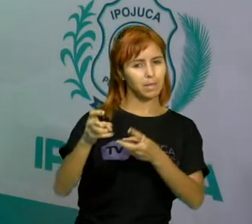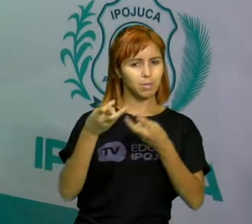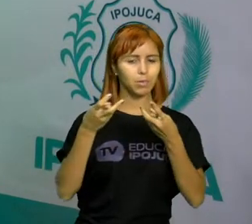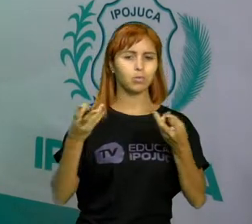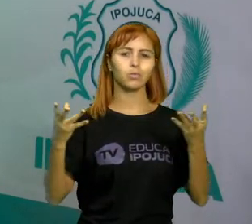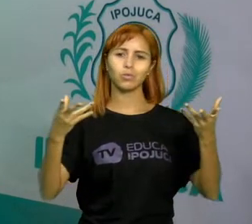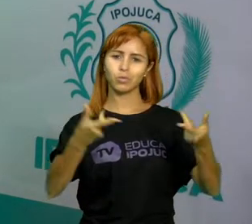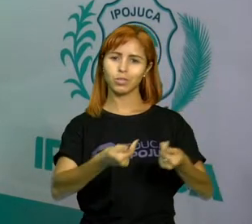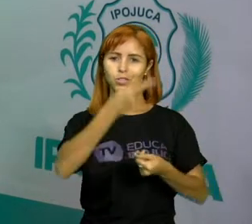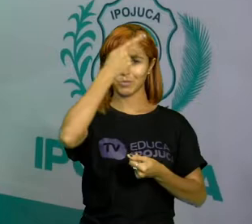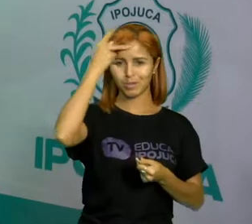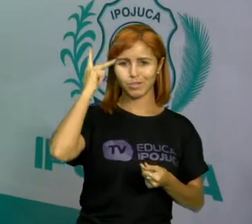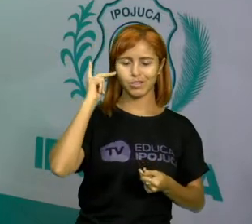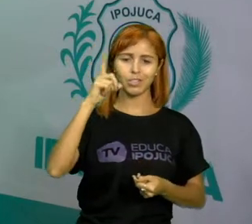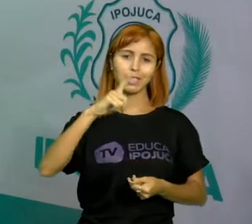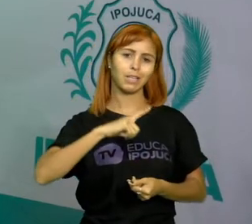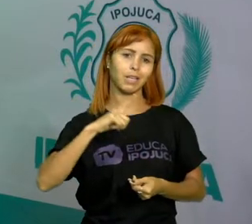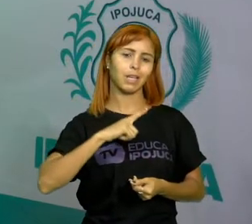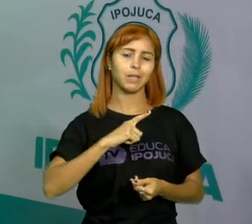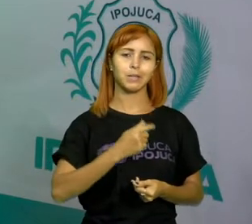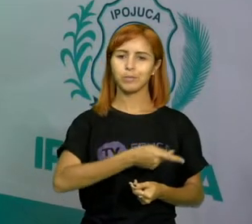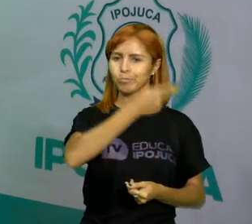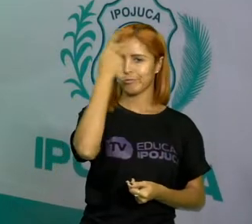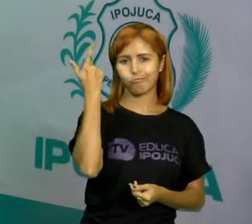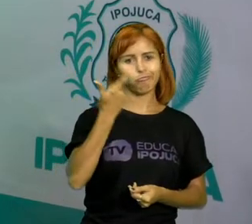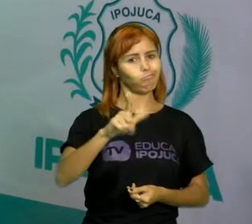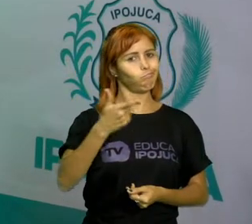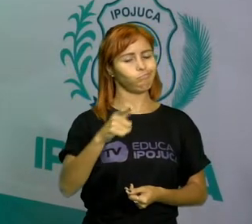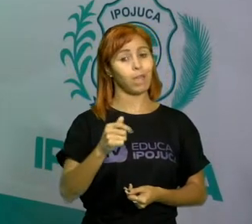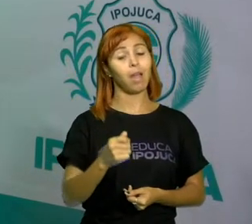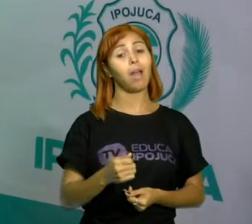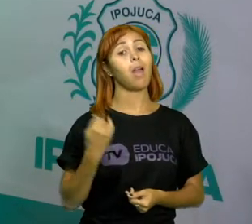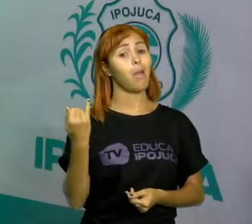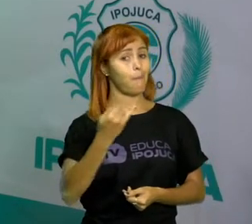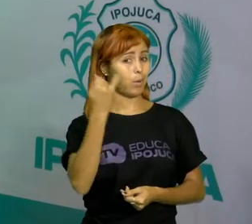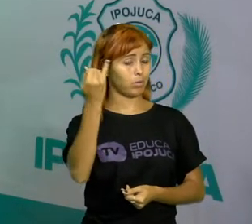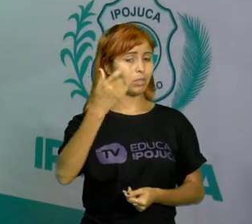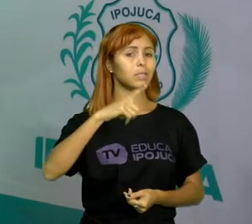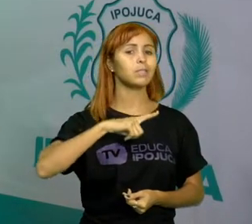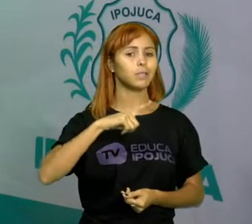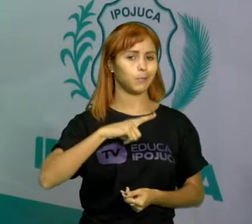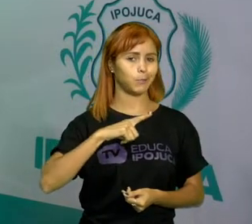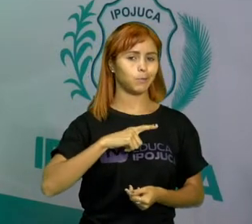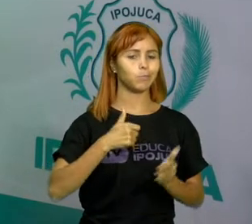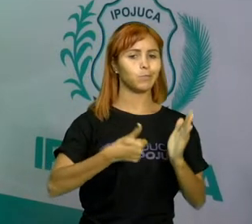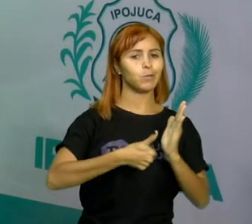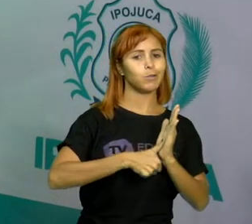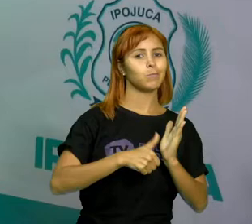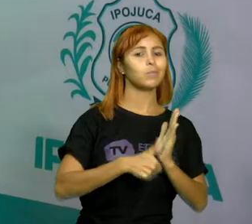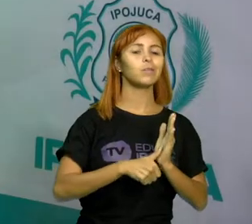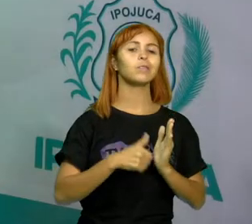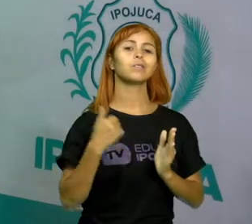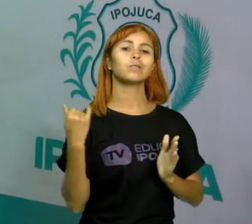todas as pessoas têm. E aquelas que ainda não têm, é importante tirar, porque é um documento do cidadão.